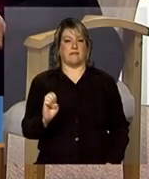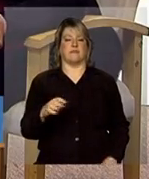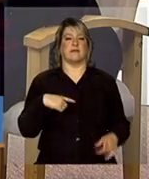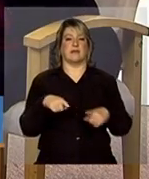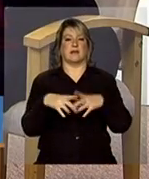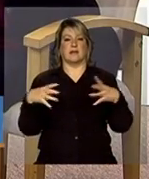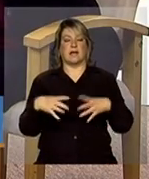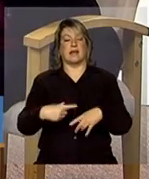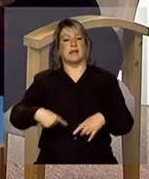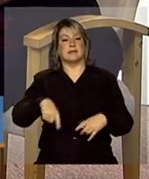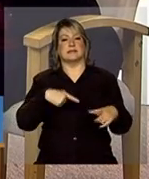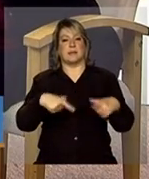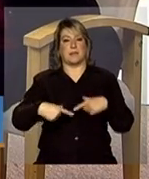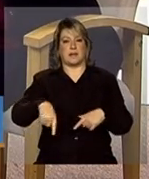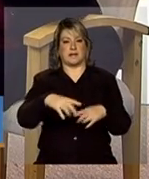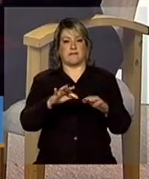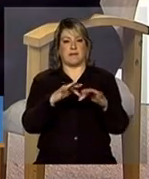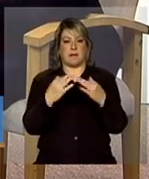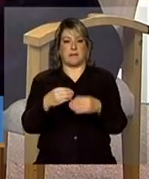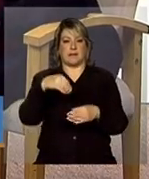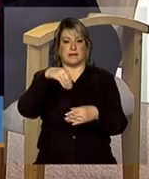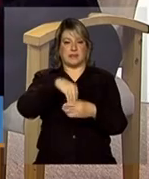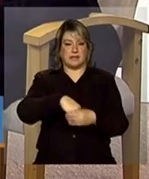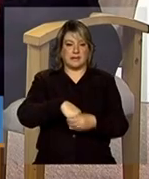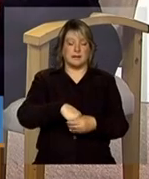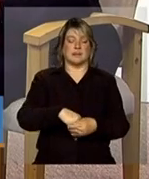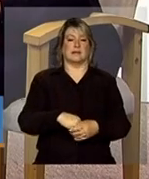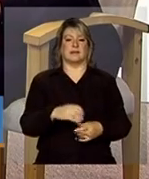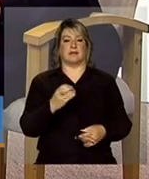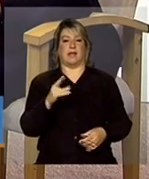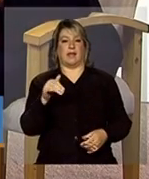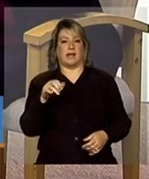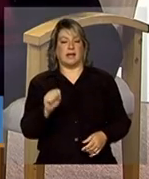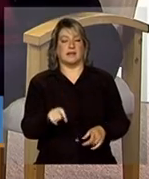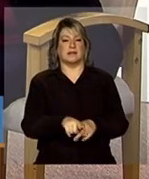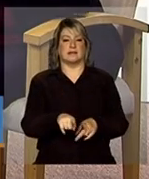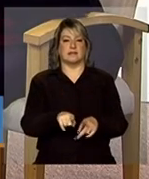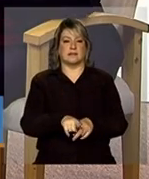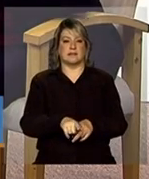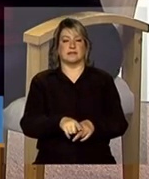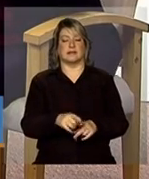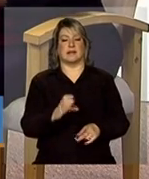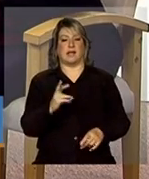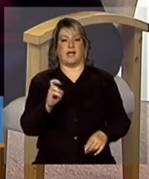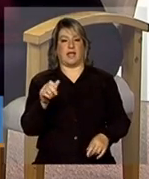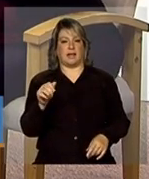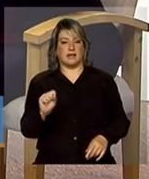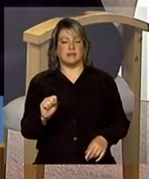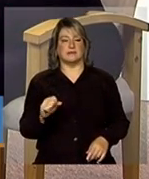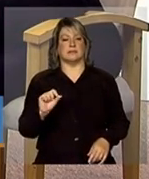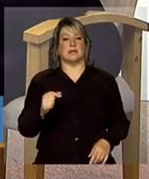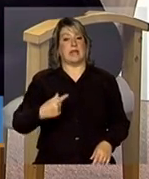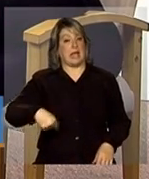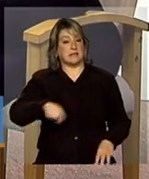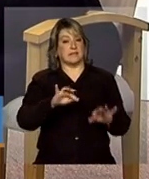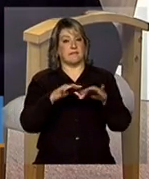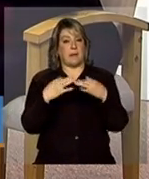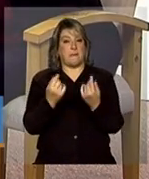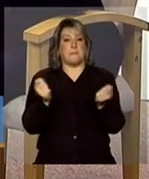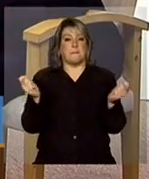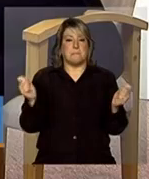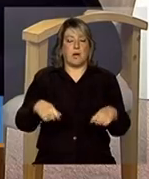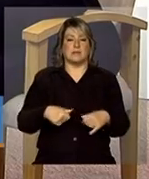com essas famílias dentro dos CRAS, né? O PAIF e dentro dos CRES, o PAEF. Na verdade, essas famílias podem já estar